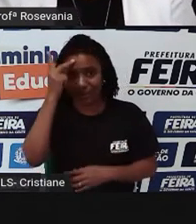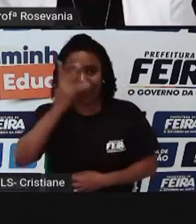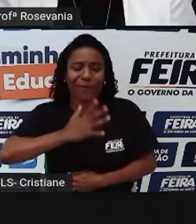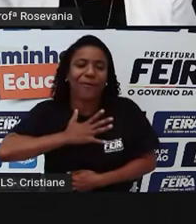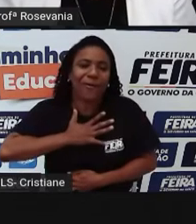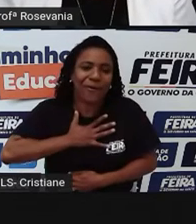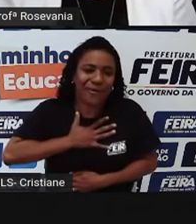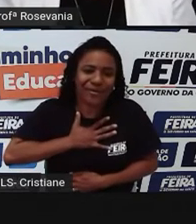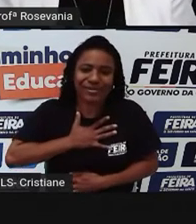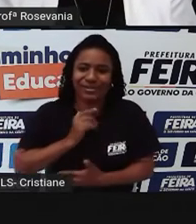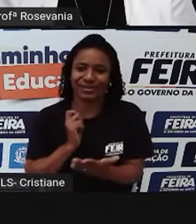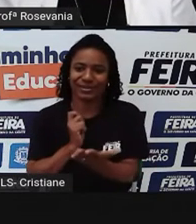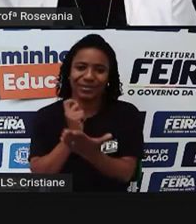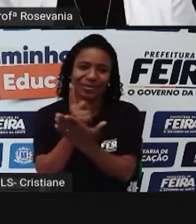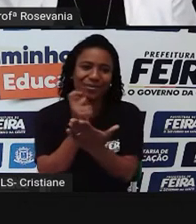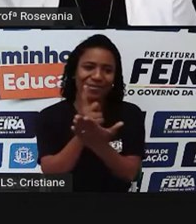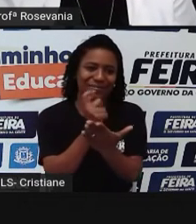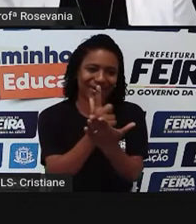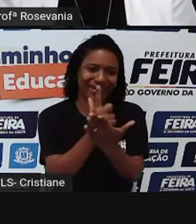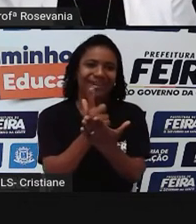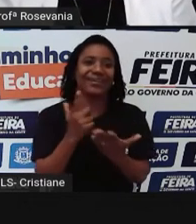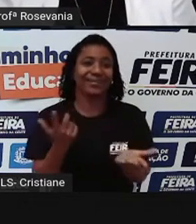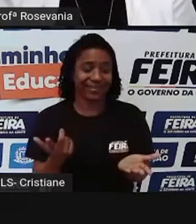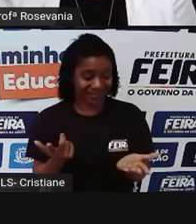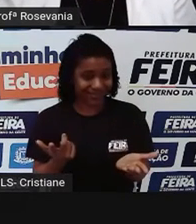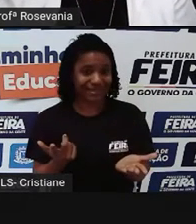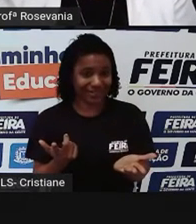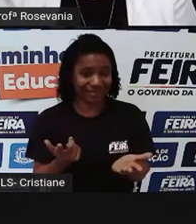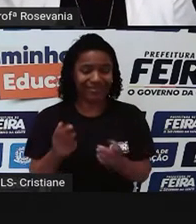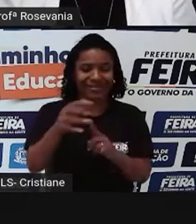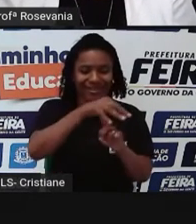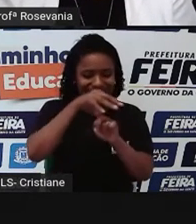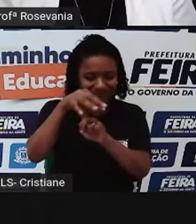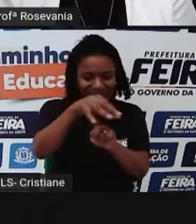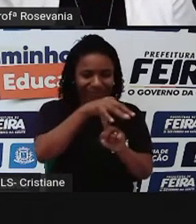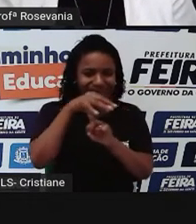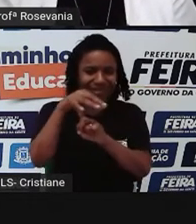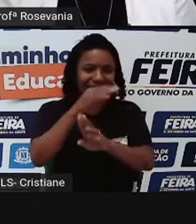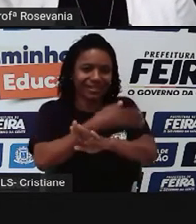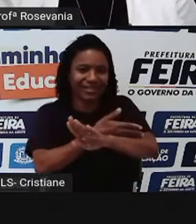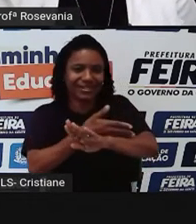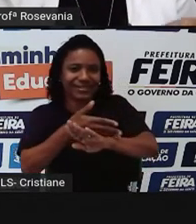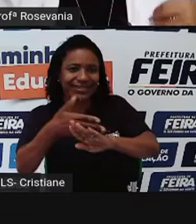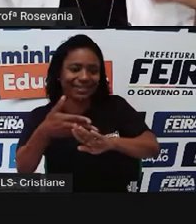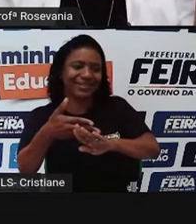satisfação de estar aí, então, as feiras livres têm suas tradições, aí,